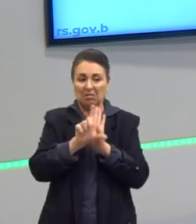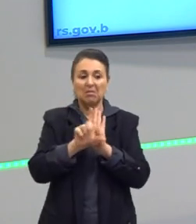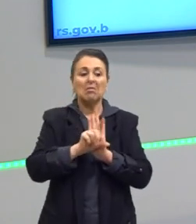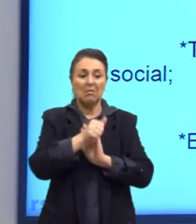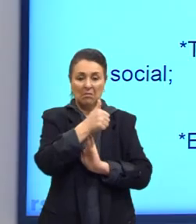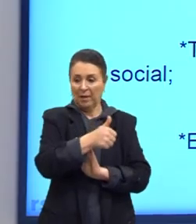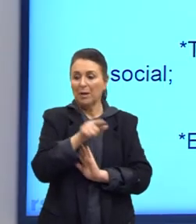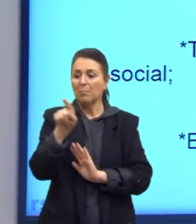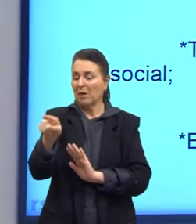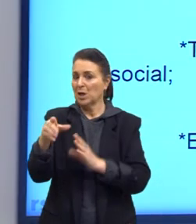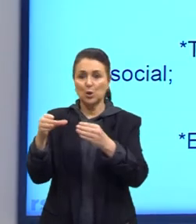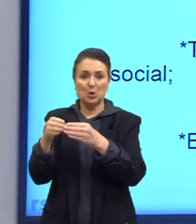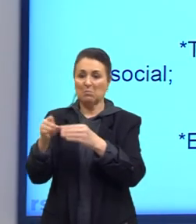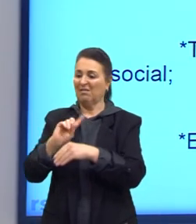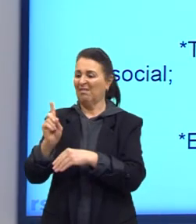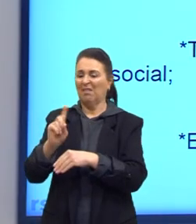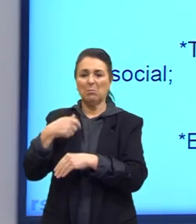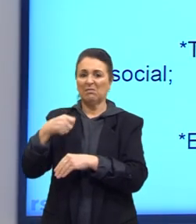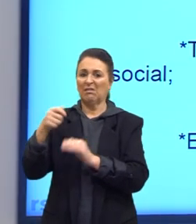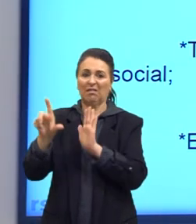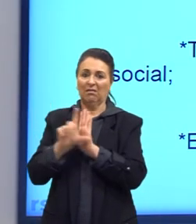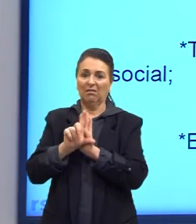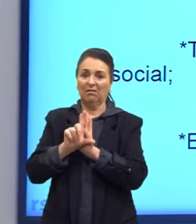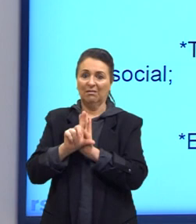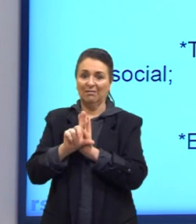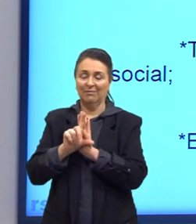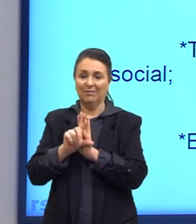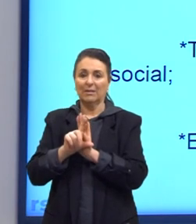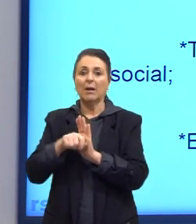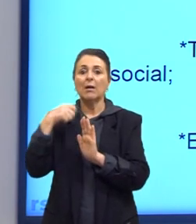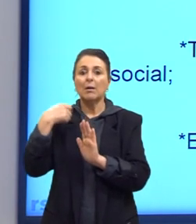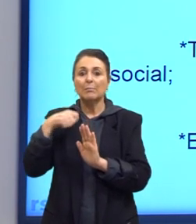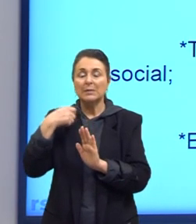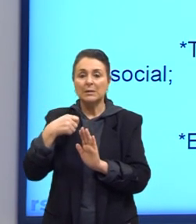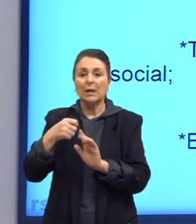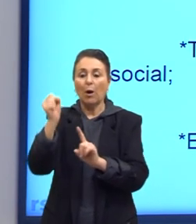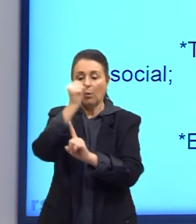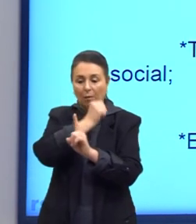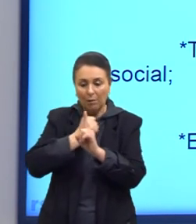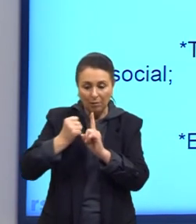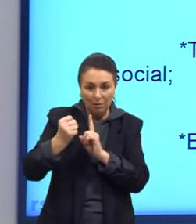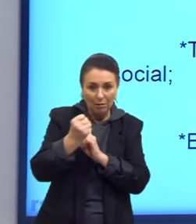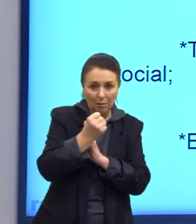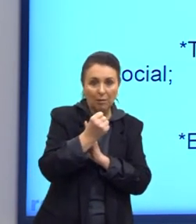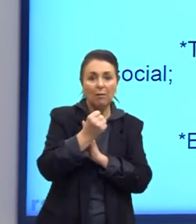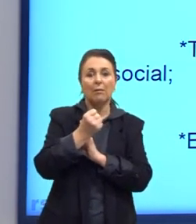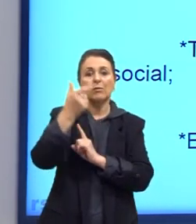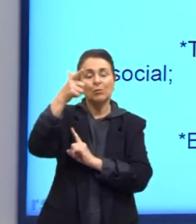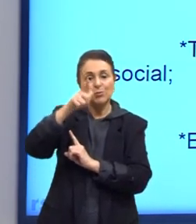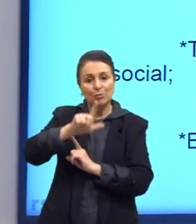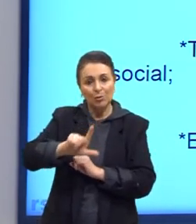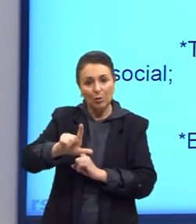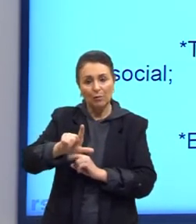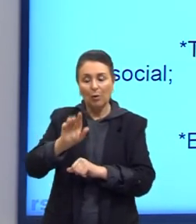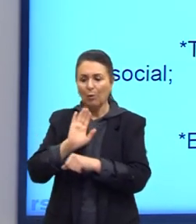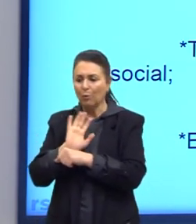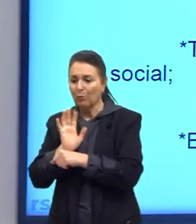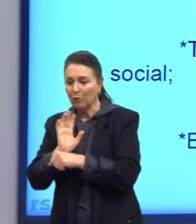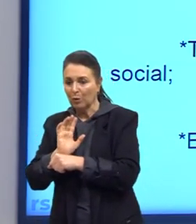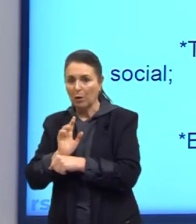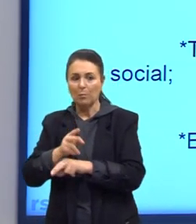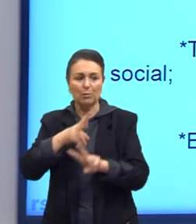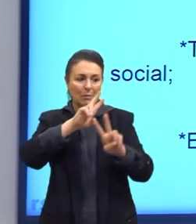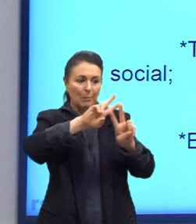Tem essa questão da impunidade. E uma necessidade de ressocialização. Podemos observar em muitos filmes, o pessoal sai dos